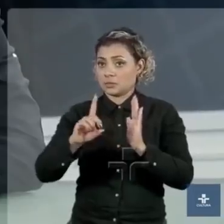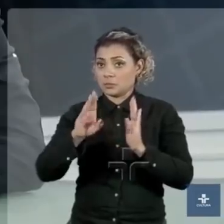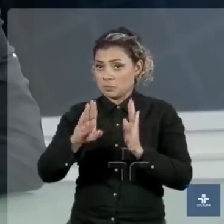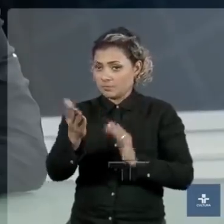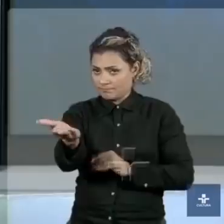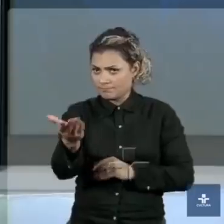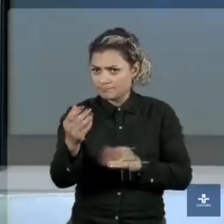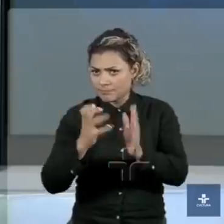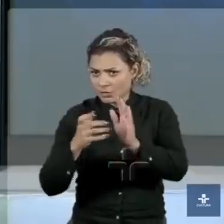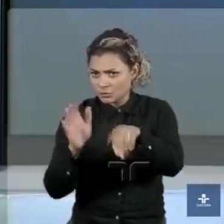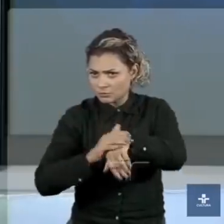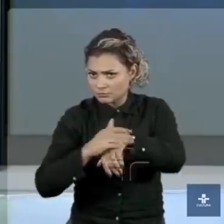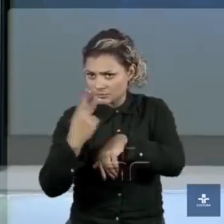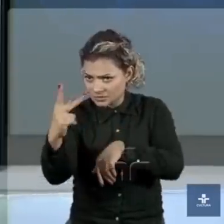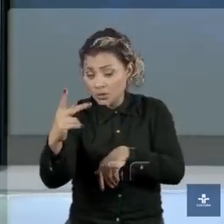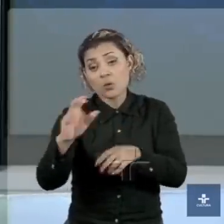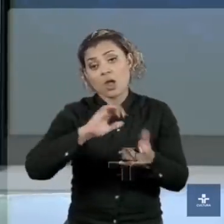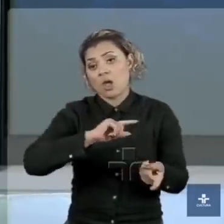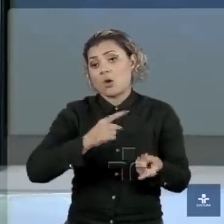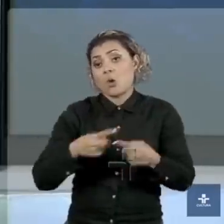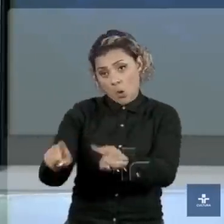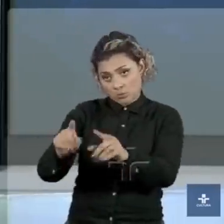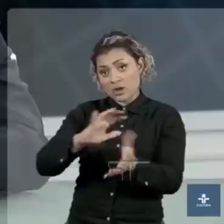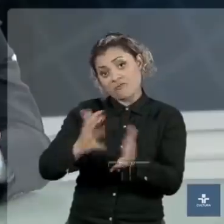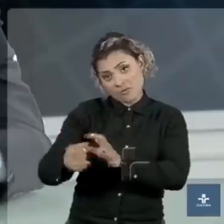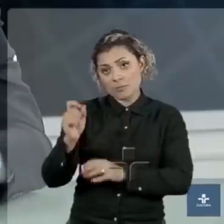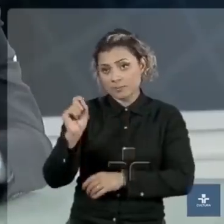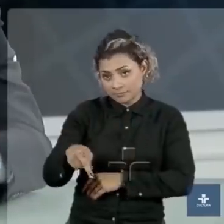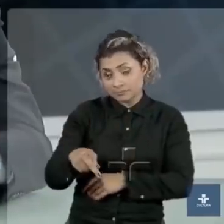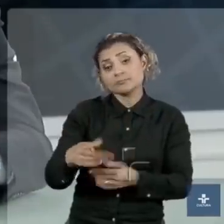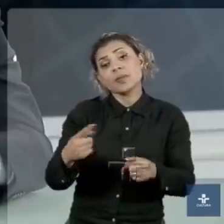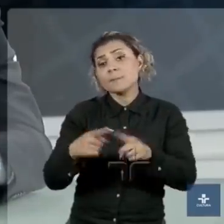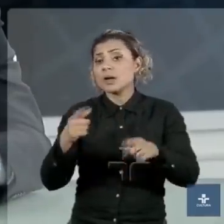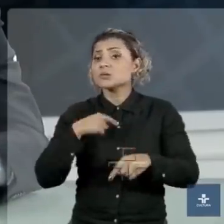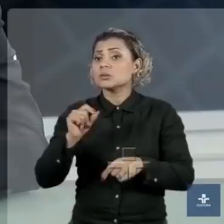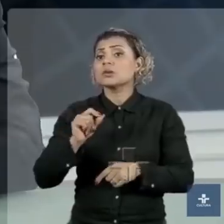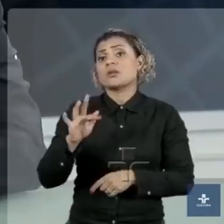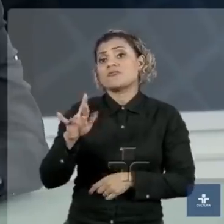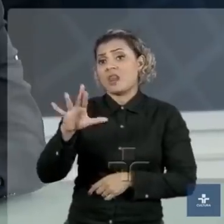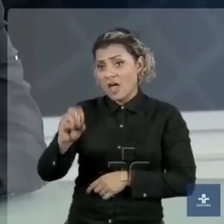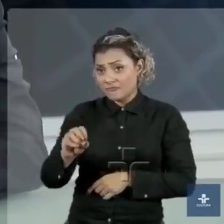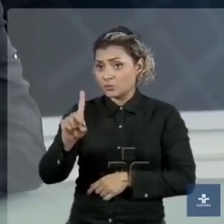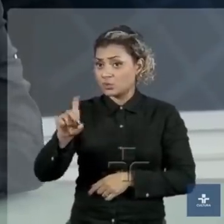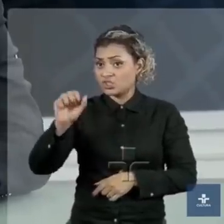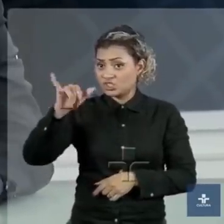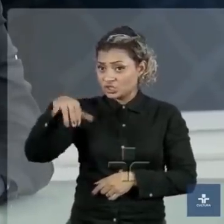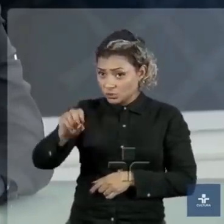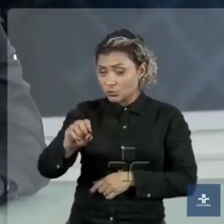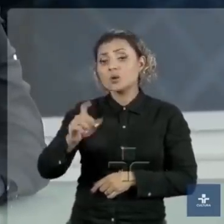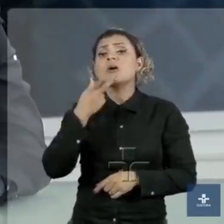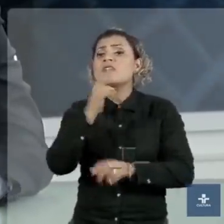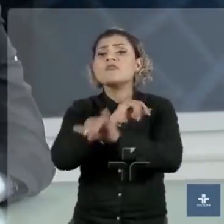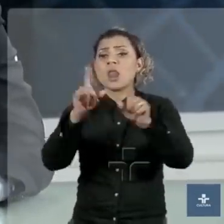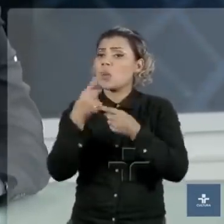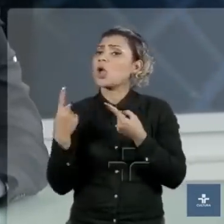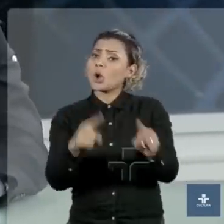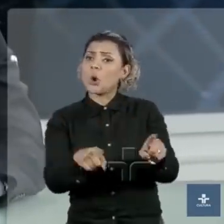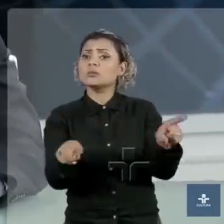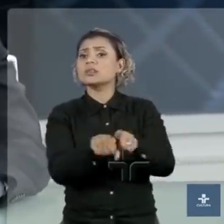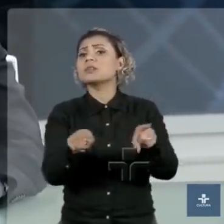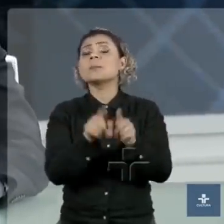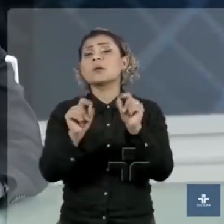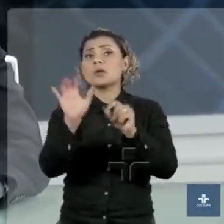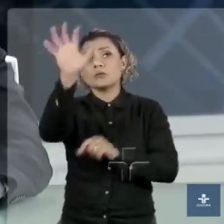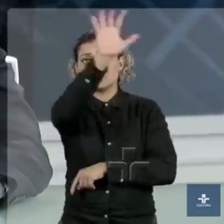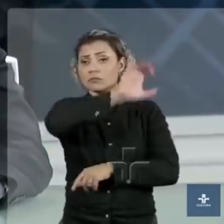colega aqui, Orlando Silva, contrária à reforma previdenciária. Mas o governador Flávio Dino se coloca diametralmente contra retirar os